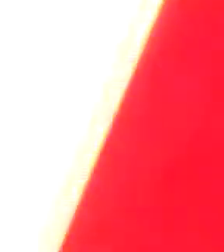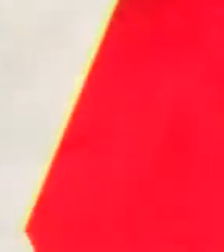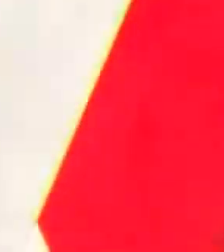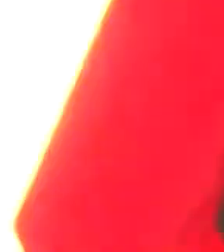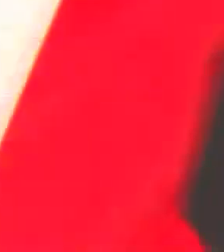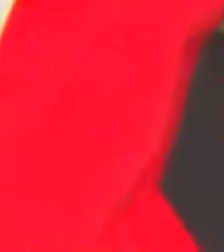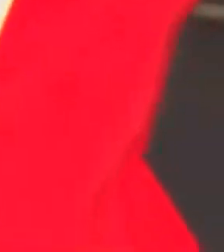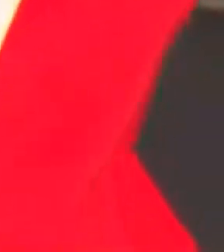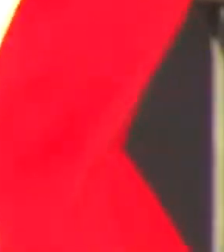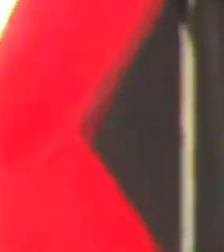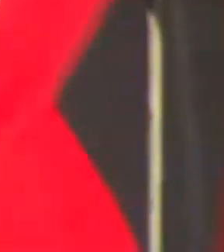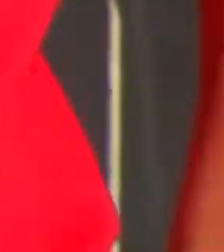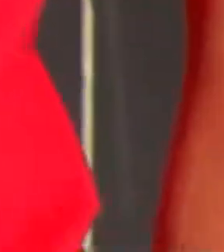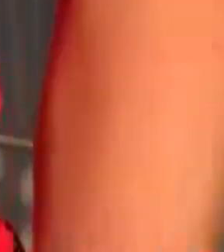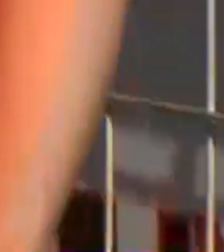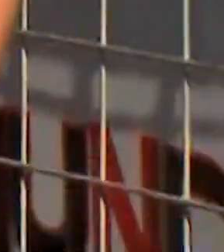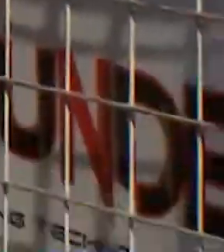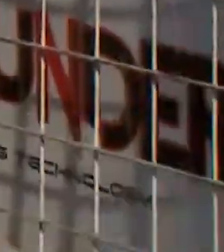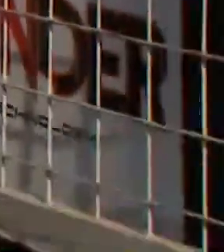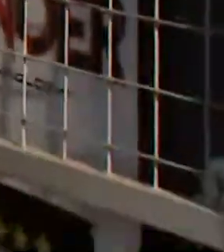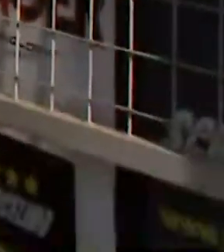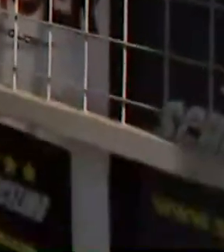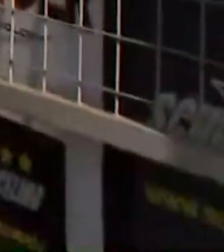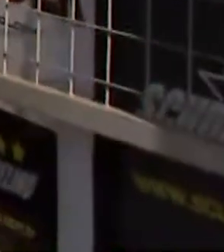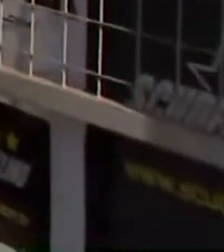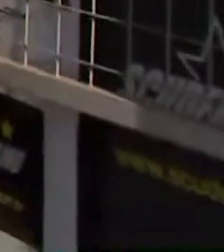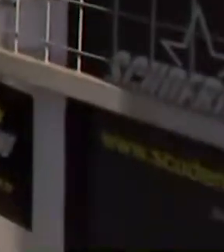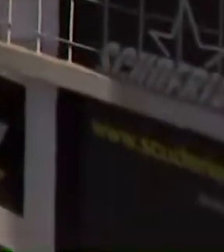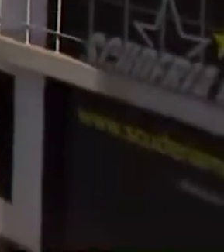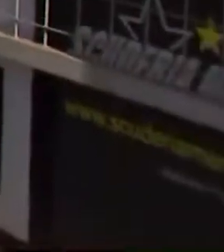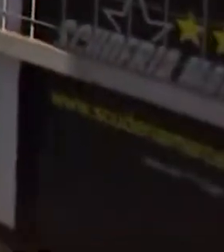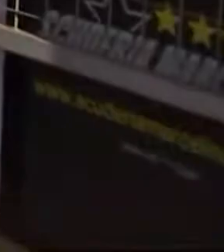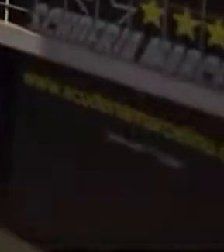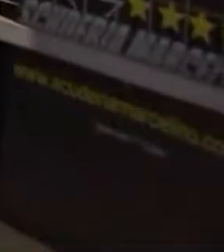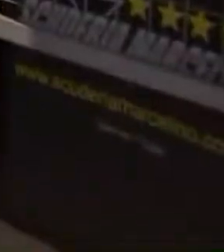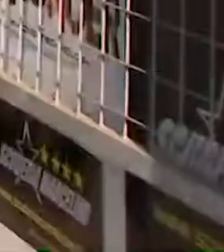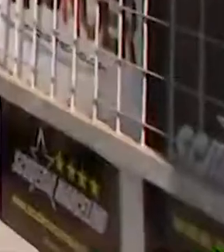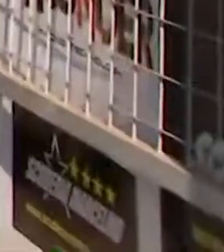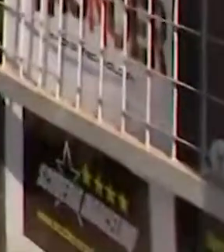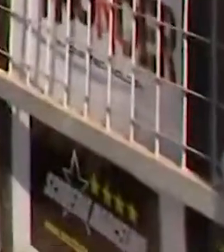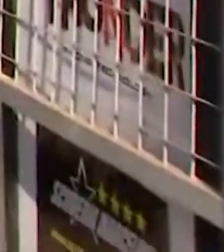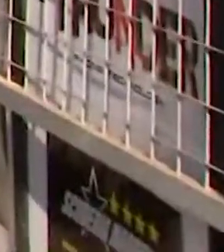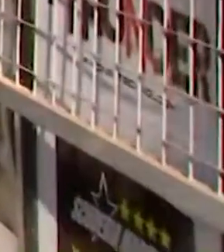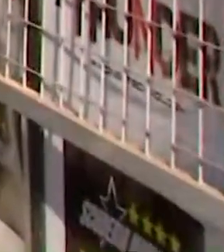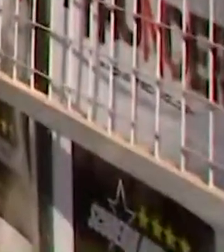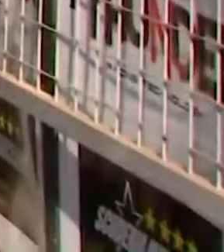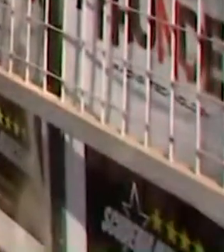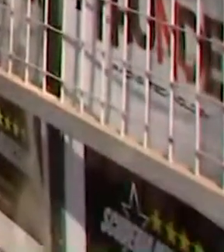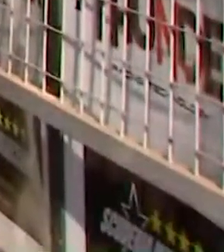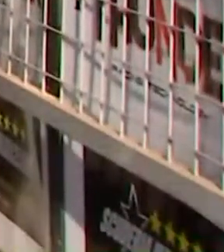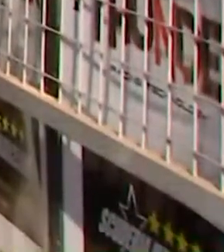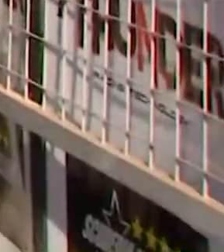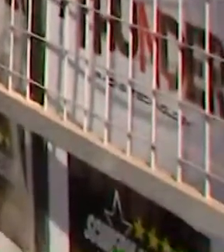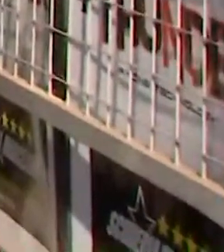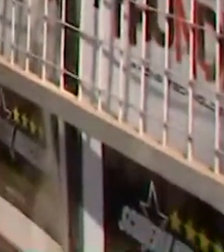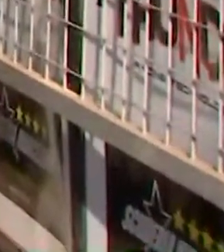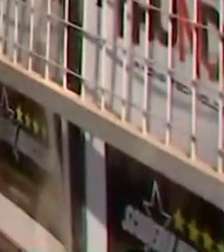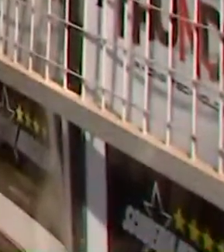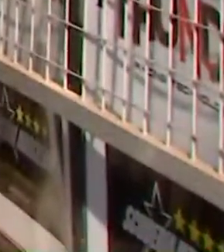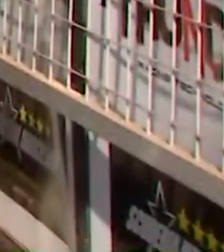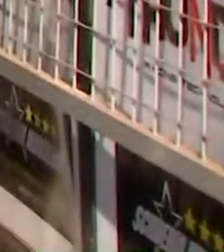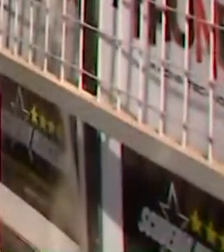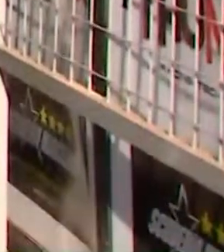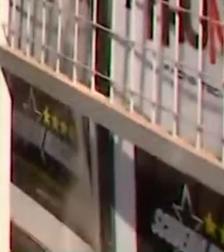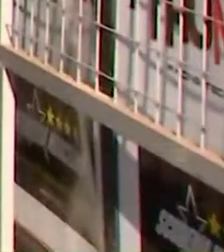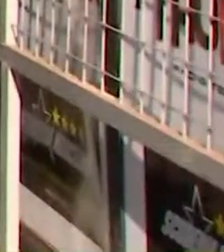É, olha o tamanho do troféu do Cauã Mendes. Não é pouca coisa não, hein? Aos 17 anos, o jovem